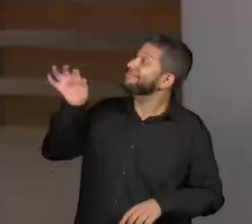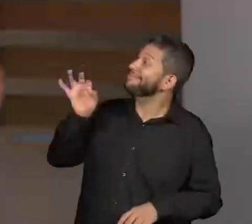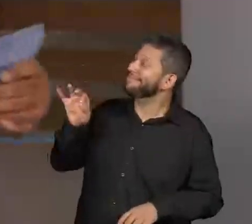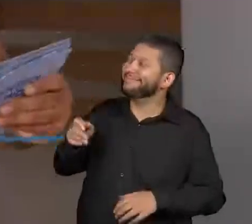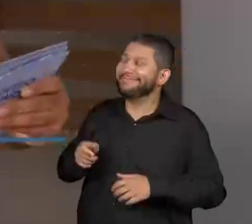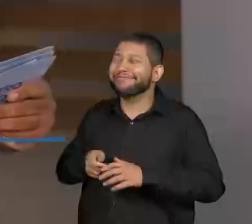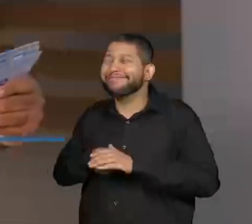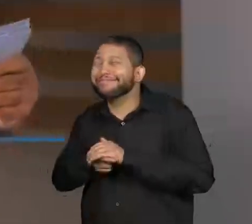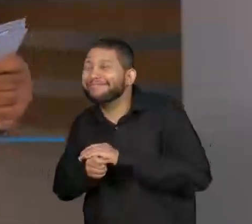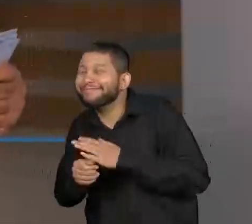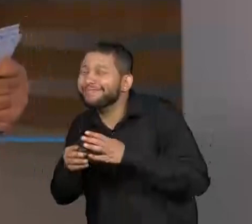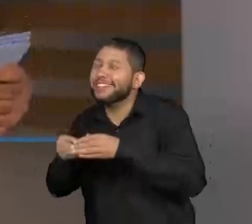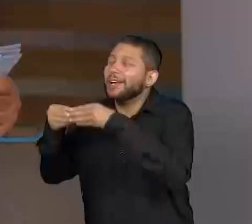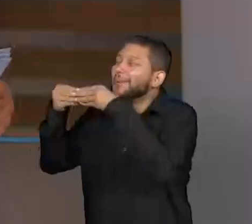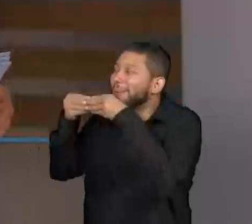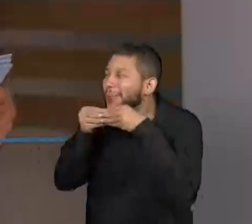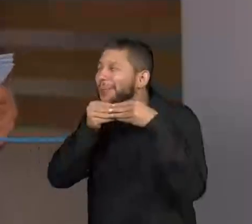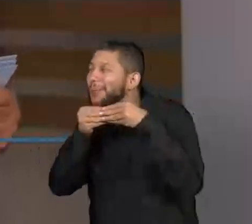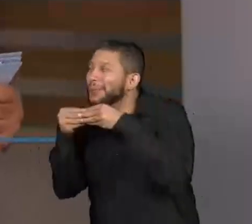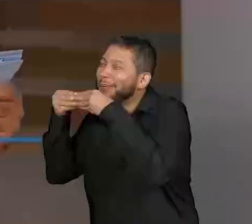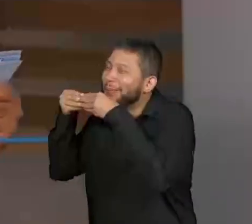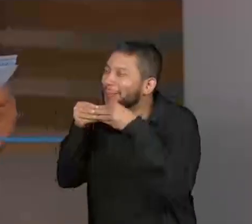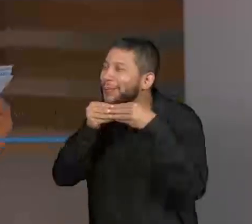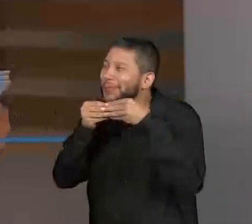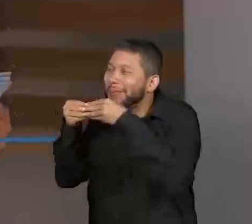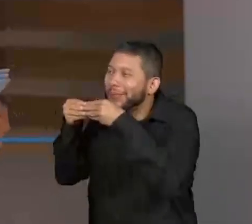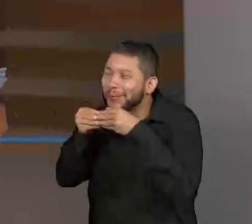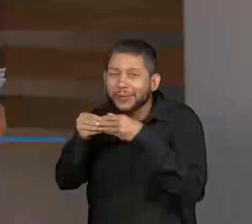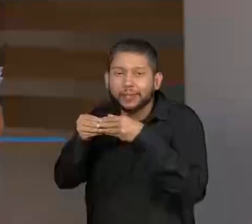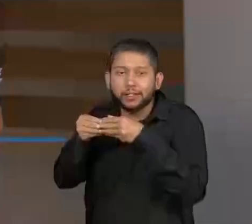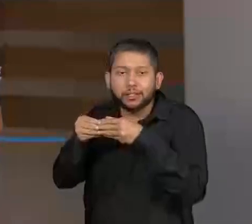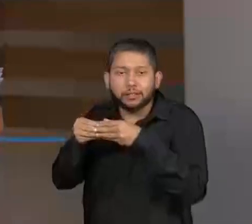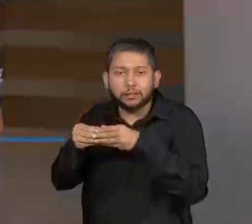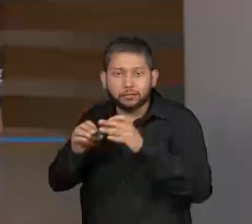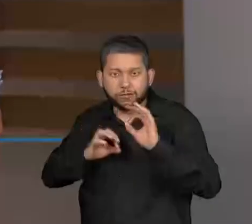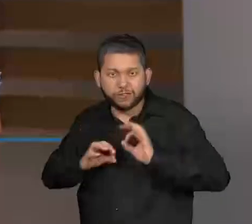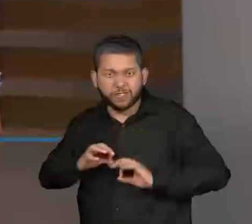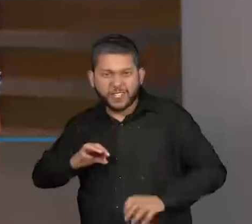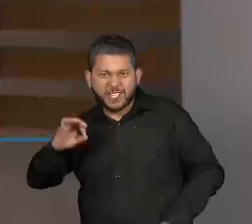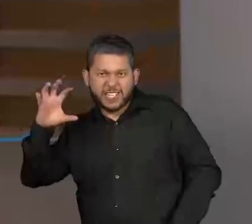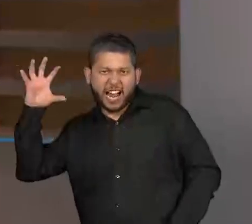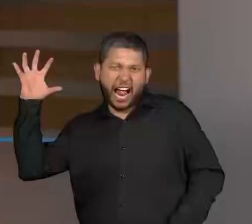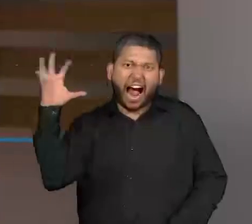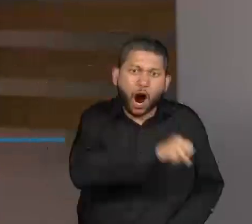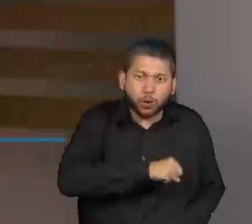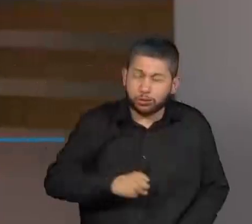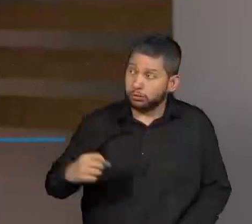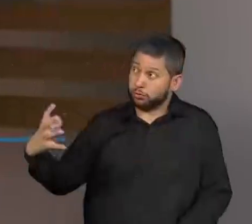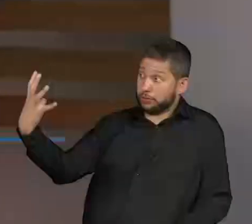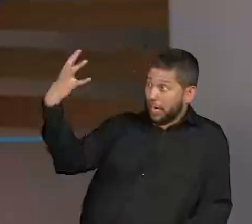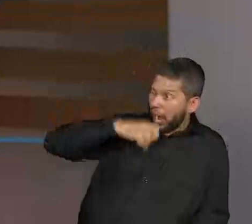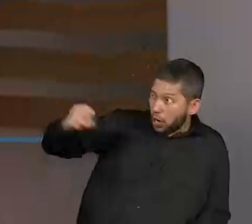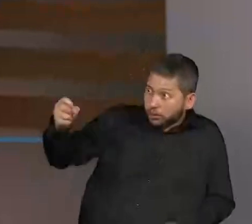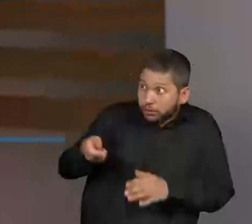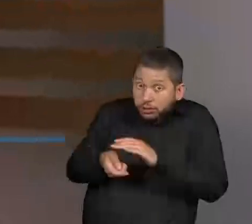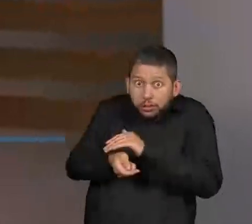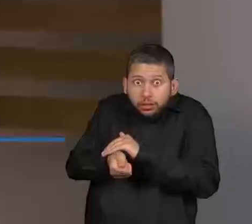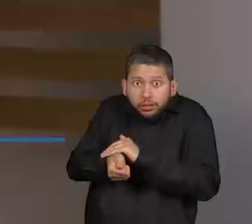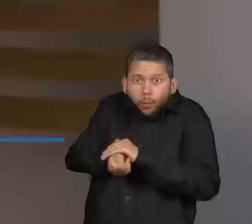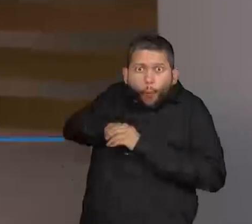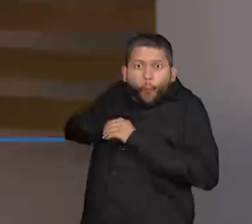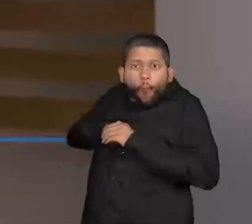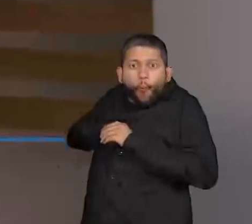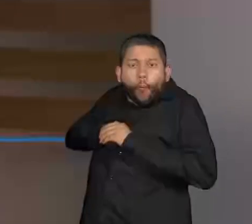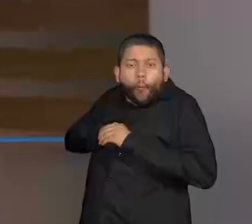Conseguiram entender que toda vez que existe uma ação no texto teatral, o escritor